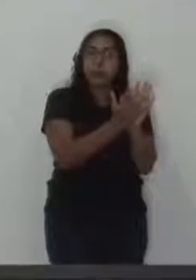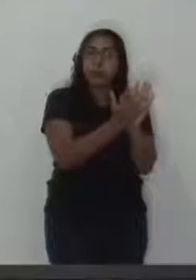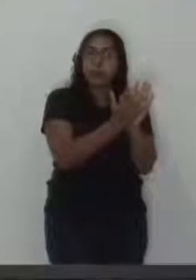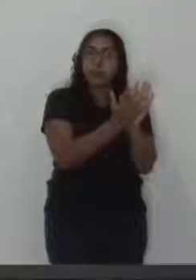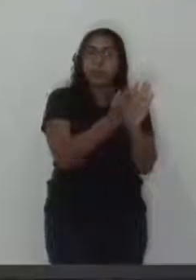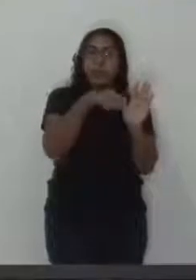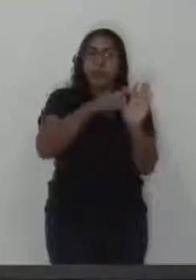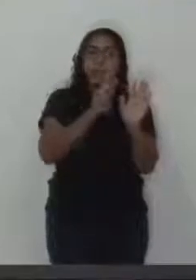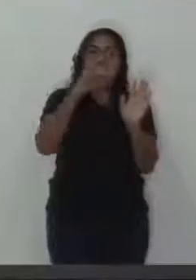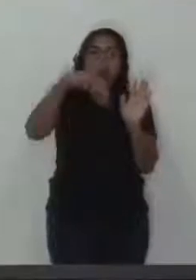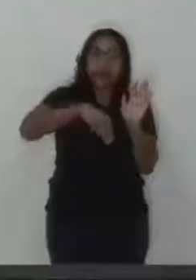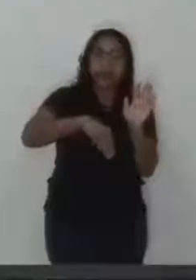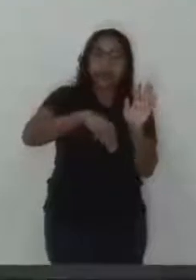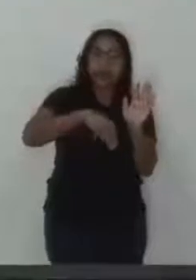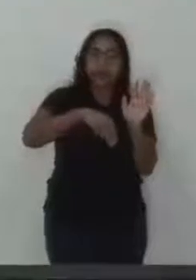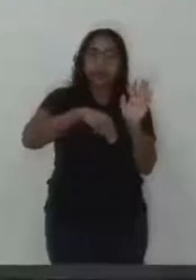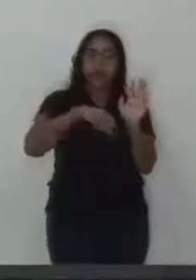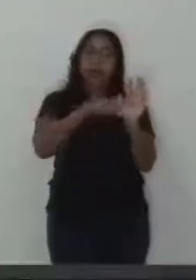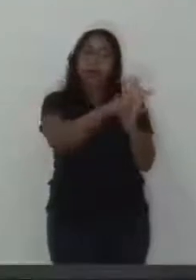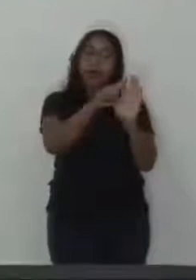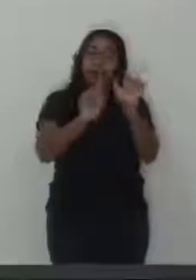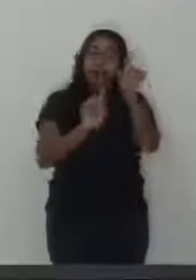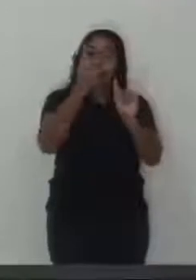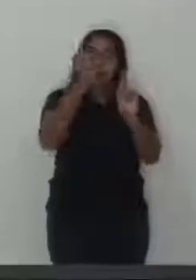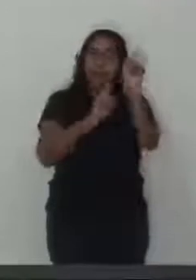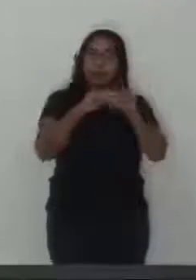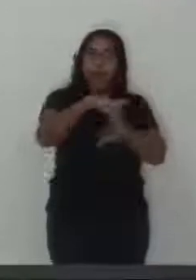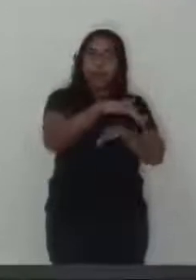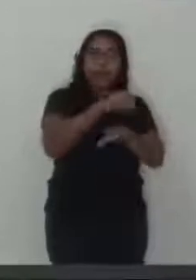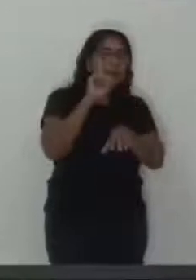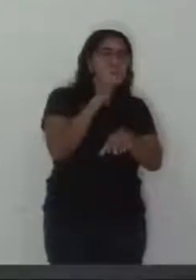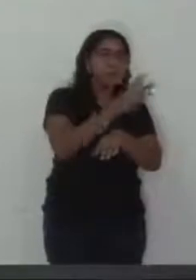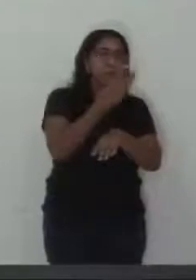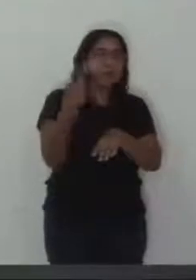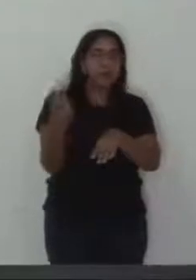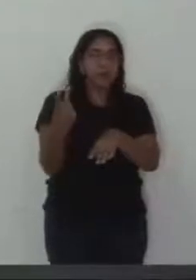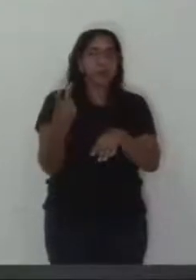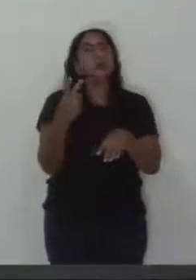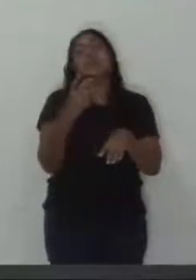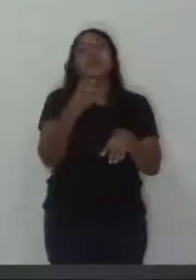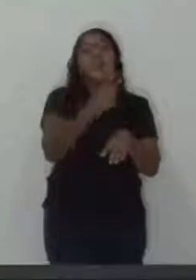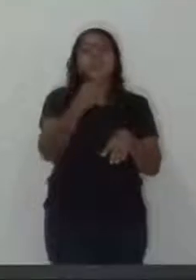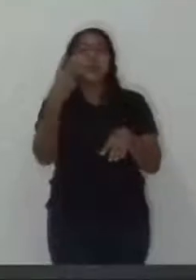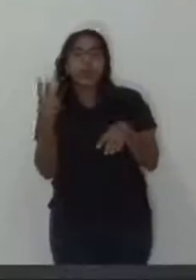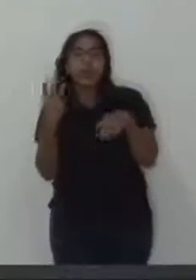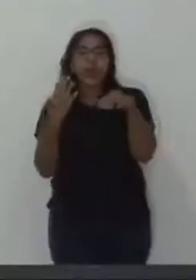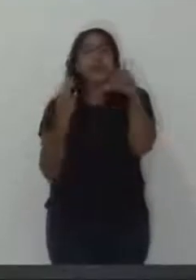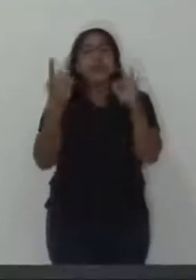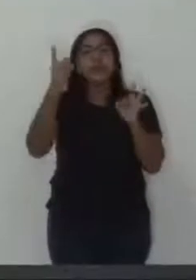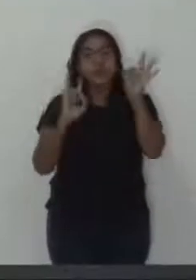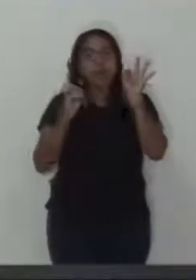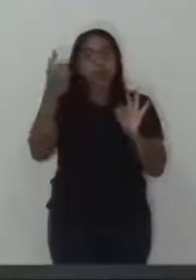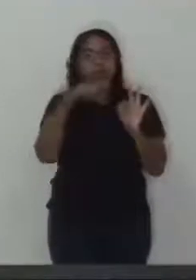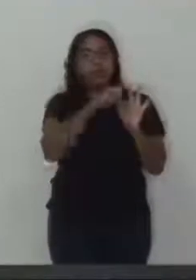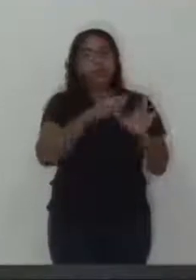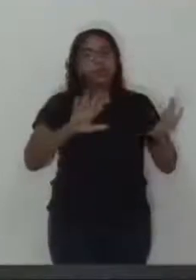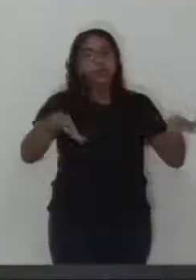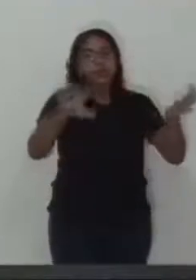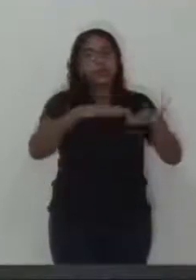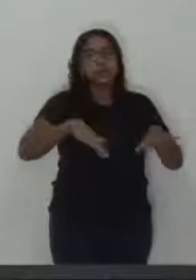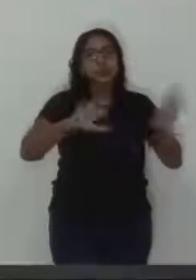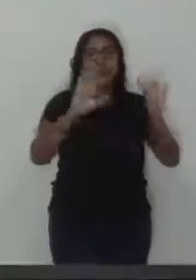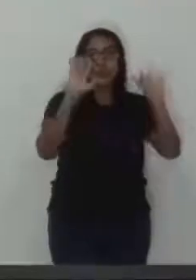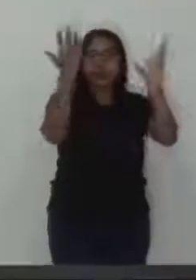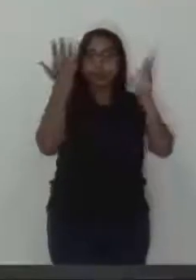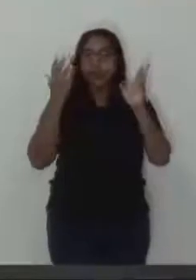NKM, que realizou o Carnaval de Rua na cidade, no dia 23 de fevereiro, proporcionando, mais uma vez, uma bela festa para a população.